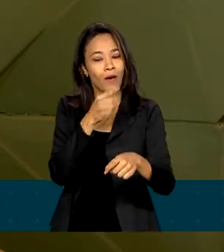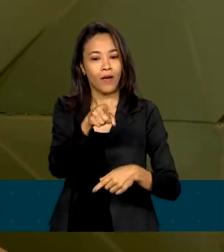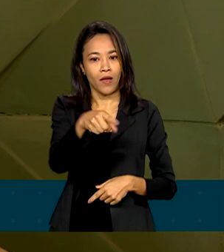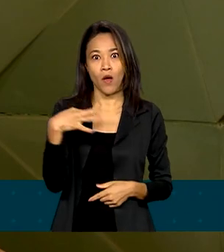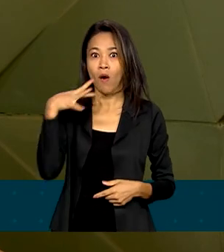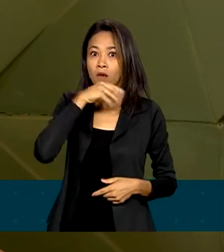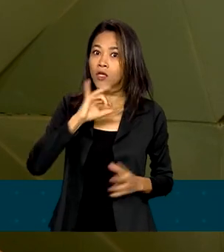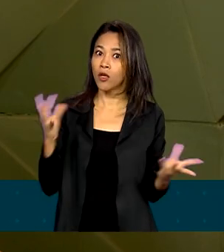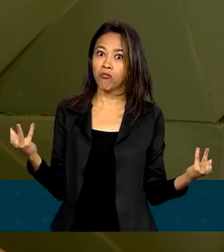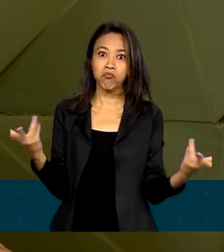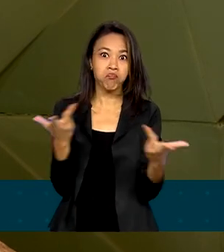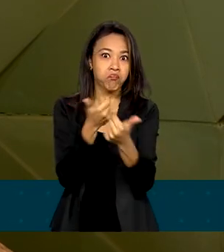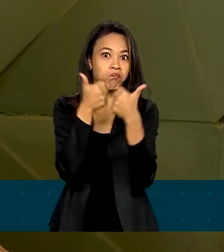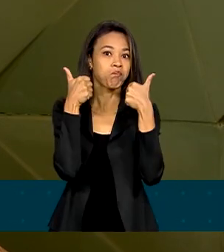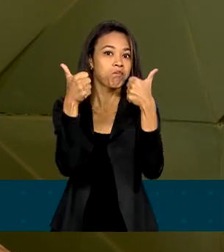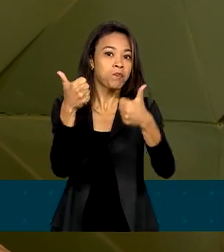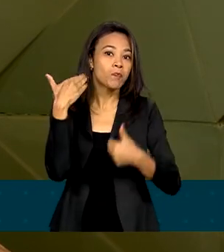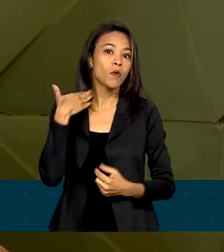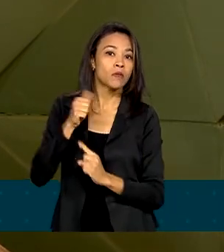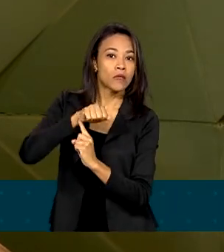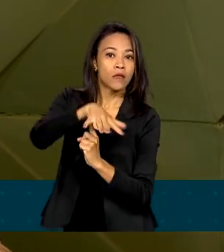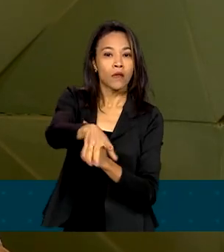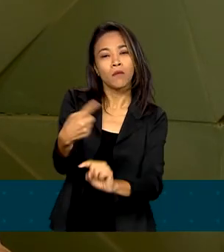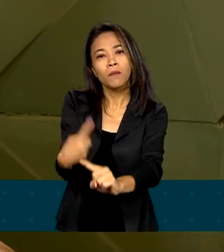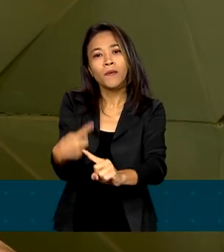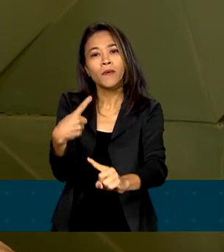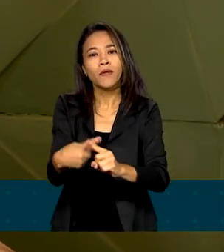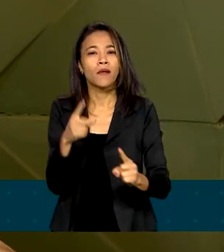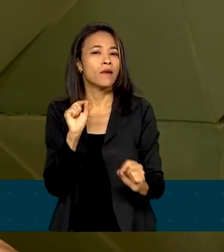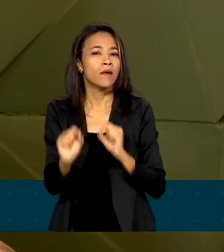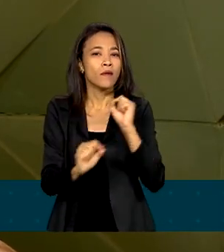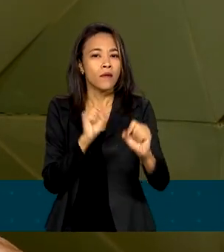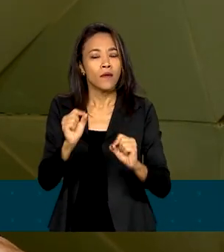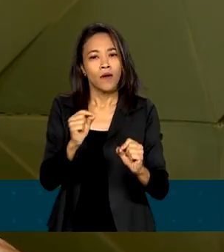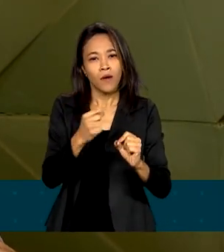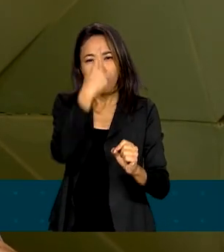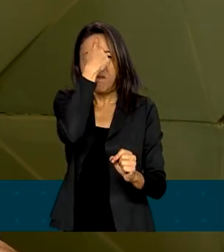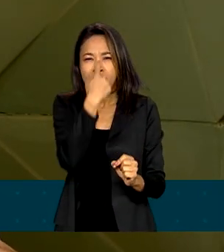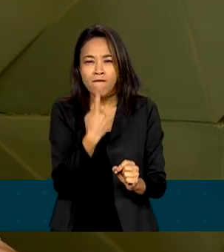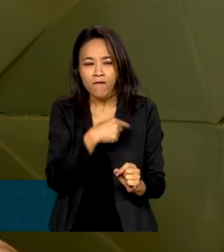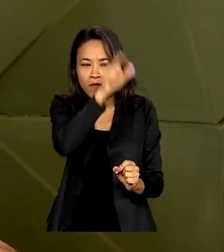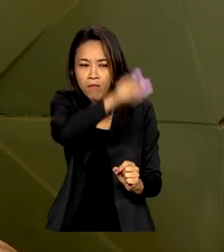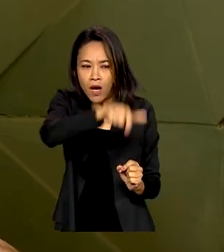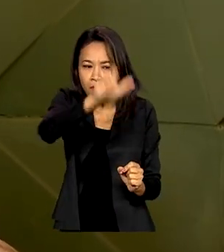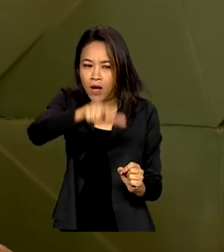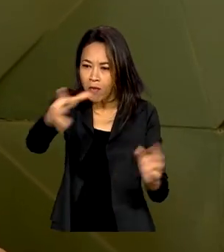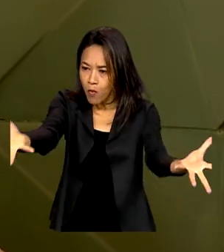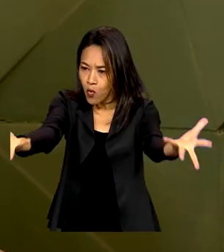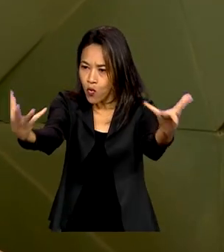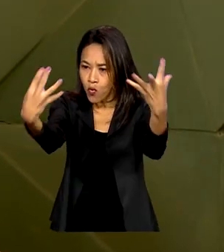fantástica essa decisão do Banco Central, por quê? Porque está unificando o perfil do cliente em todos os bancos. E aí